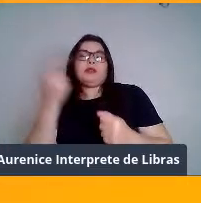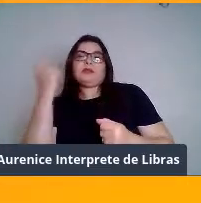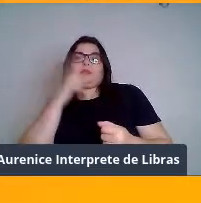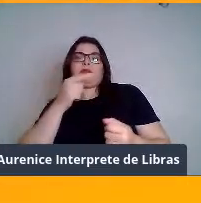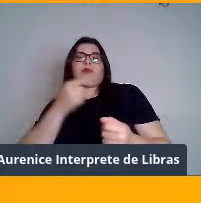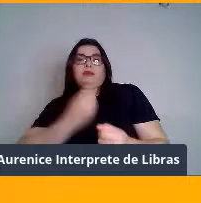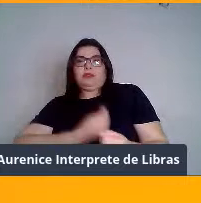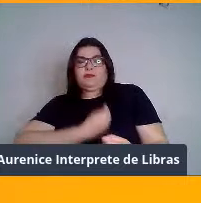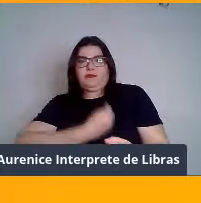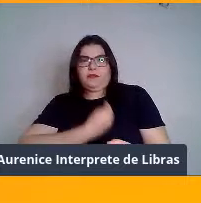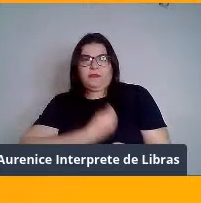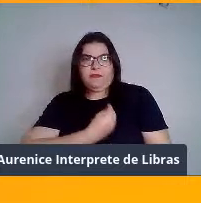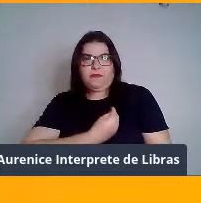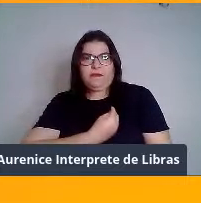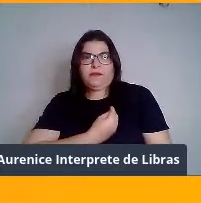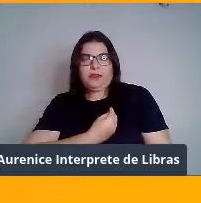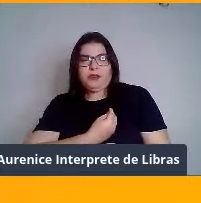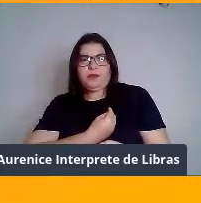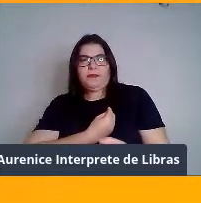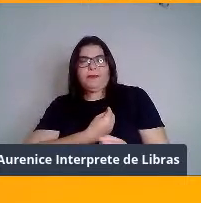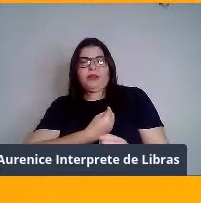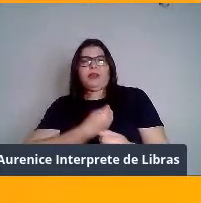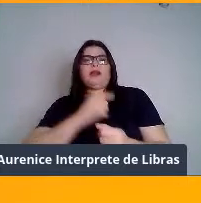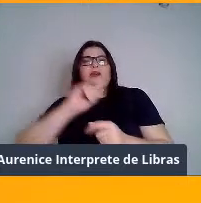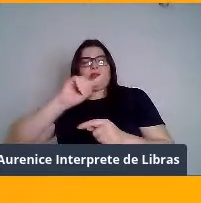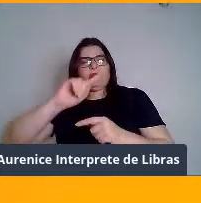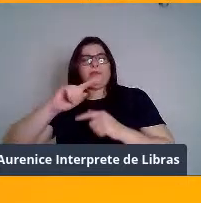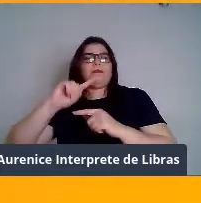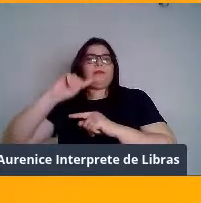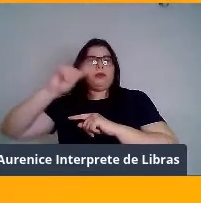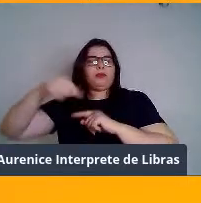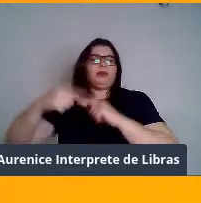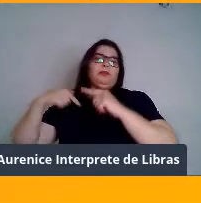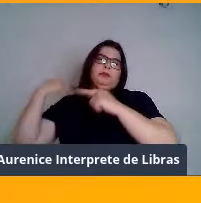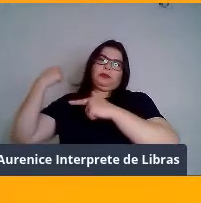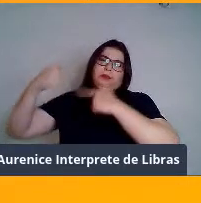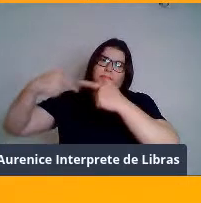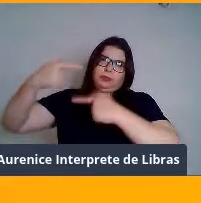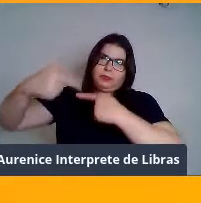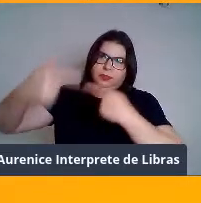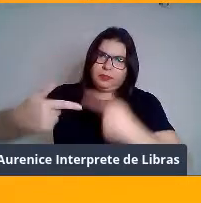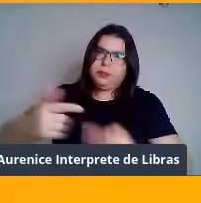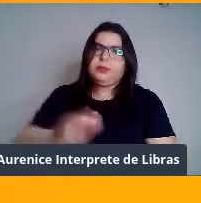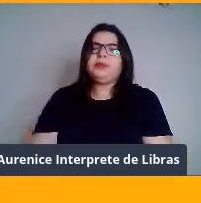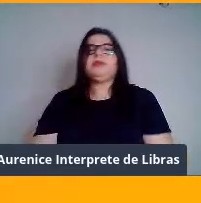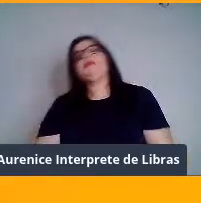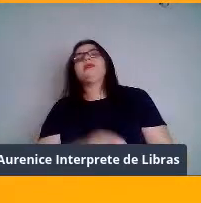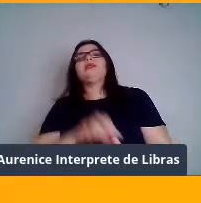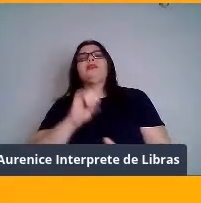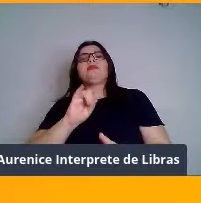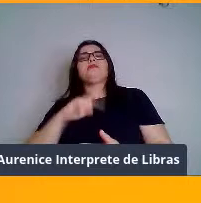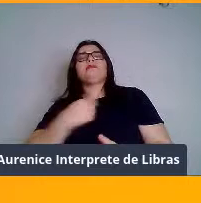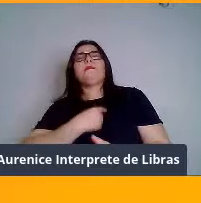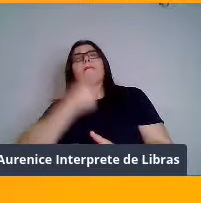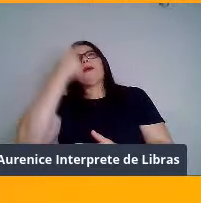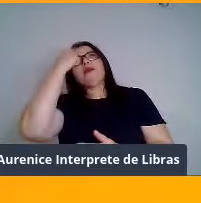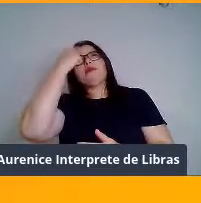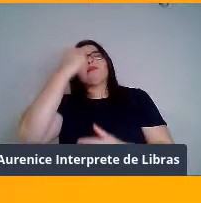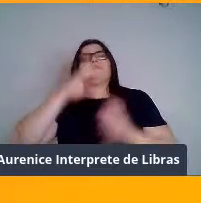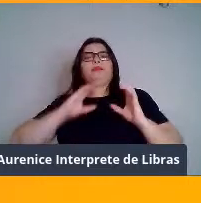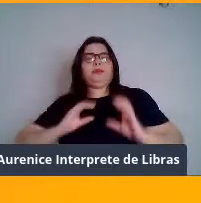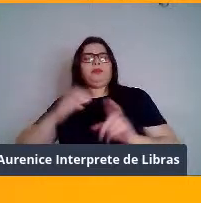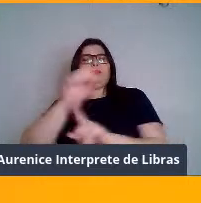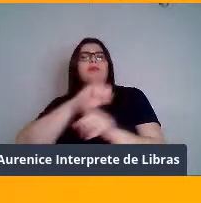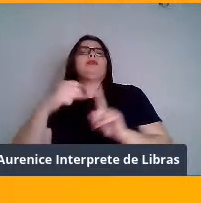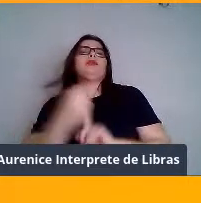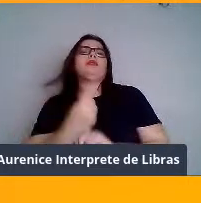e, por fim, reproduzir, prosperar seus genes. Bem, se a gente pensar em comportamento social, a maioria de vocês vai